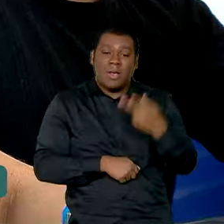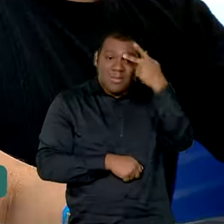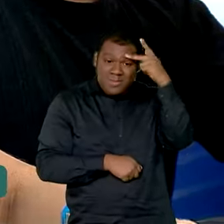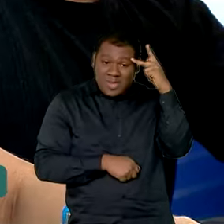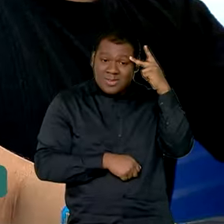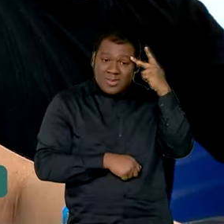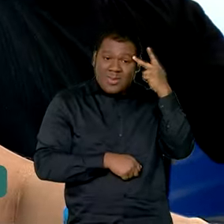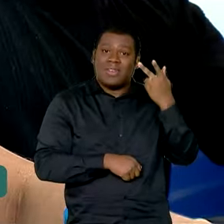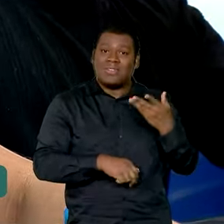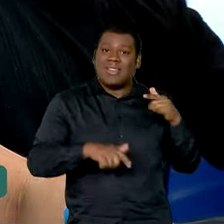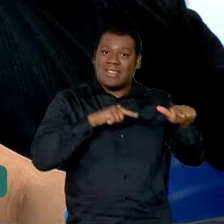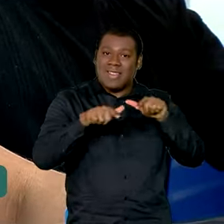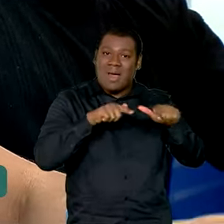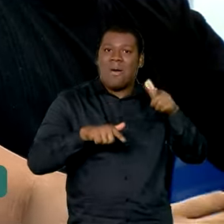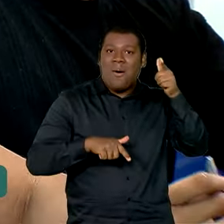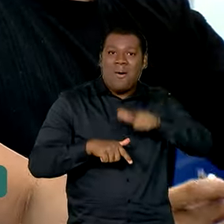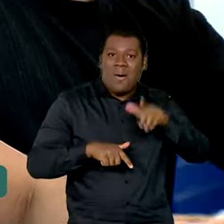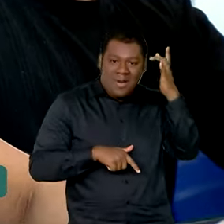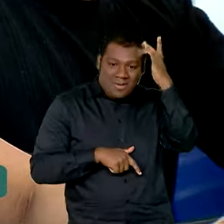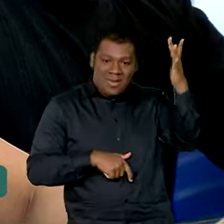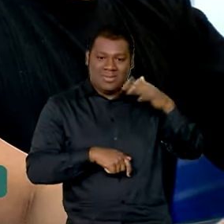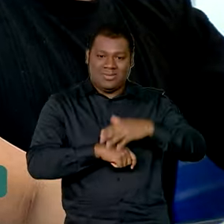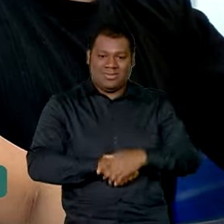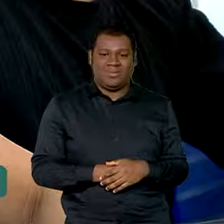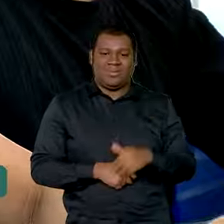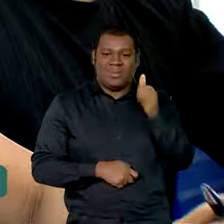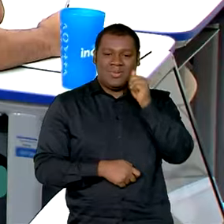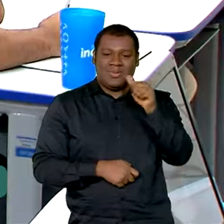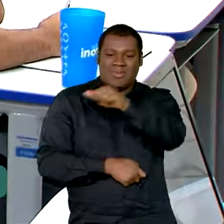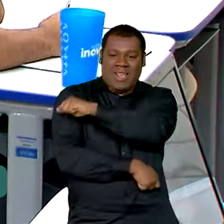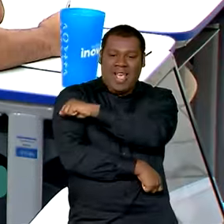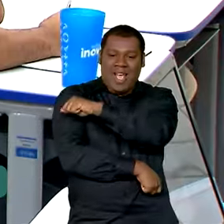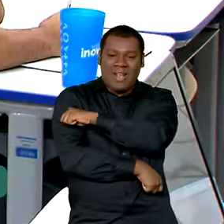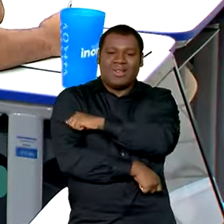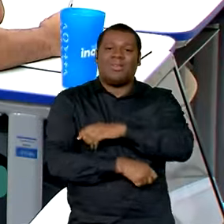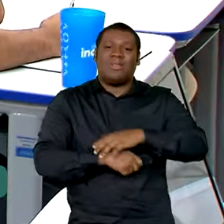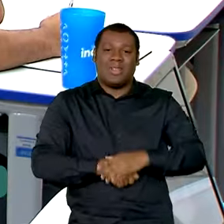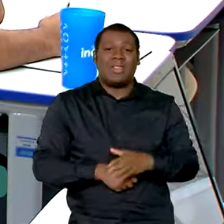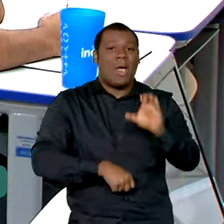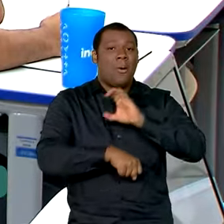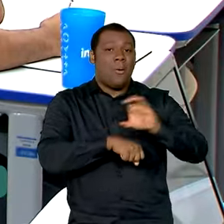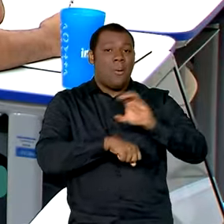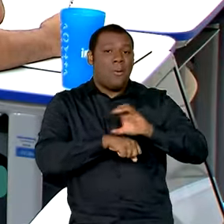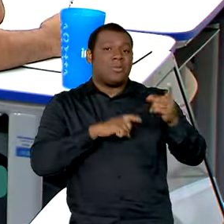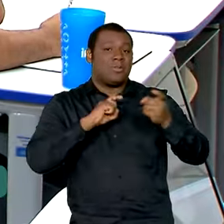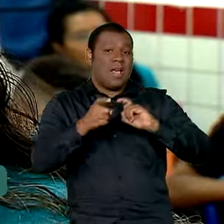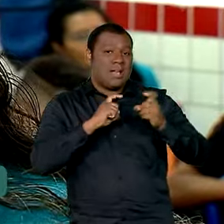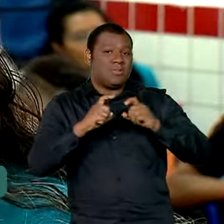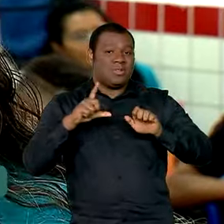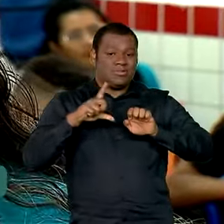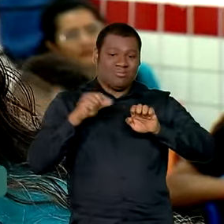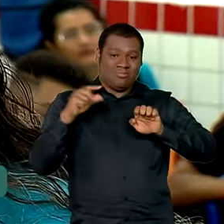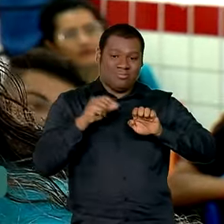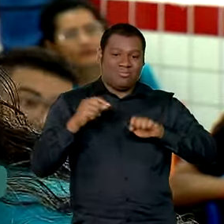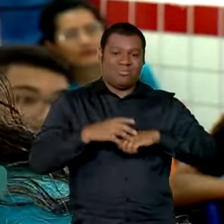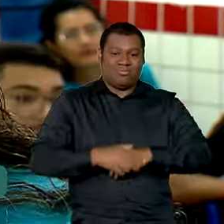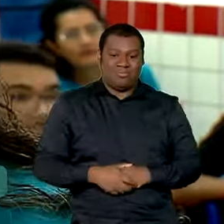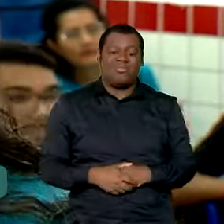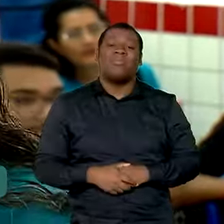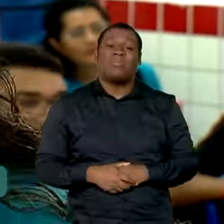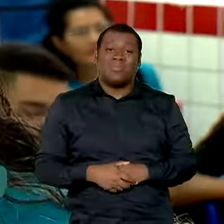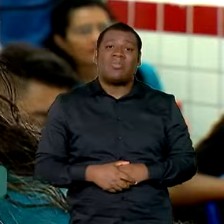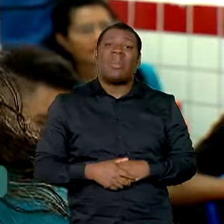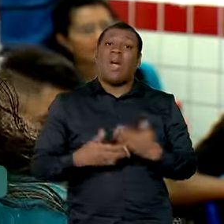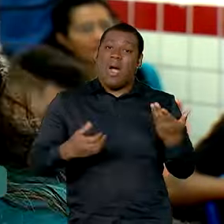Fabiana é uma das alunas da primeira turma de administração e empreendedorismo e garante que o curso